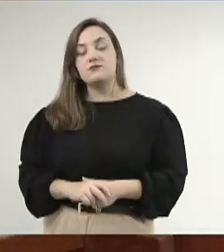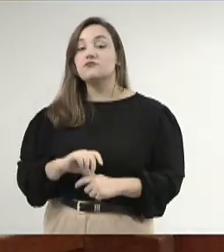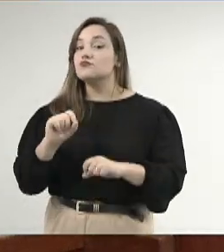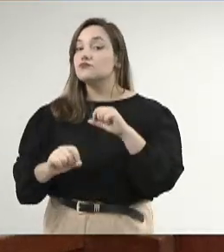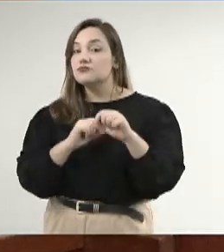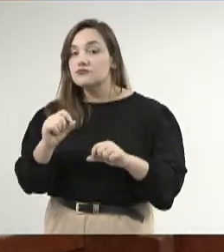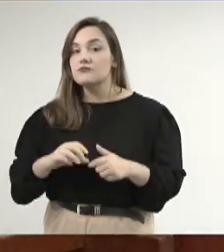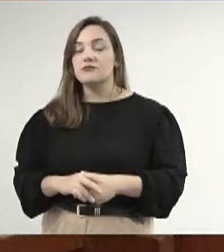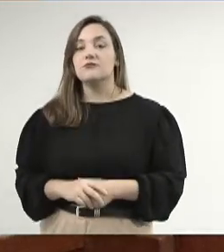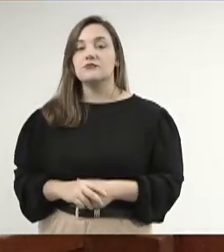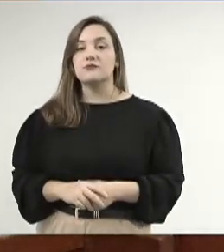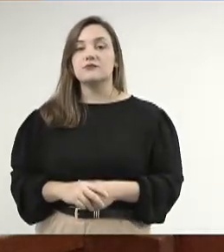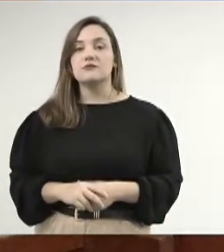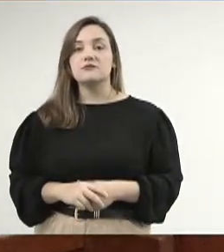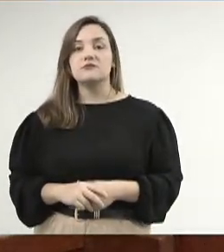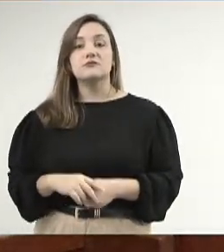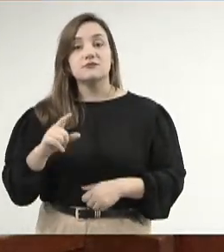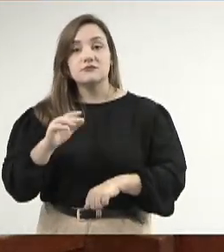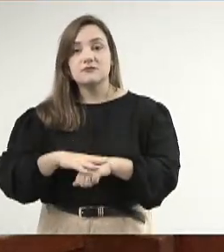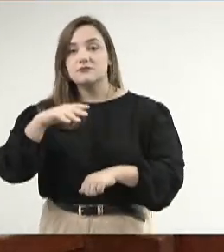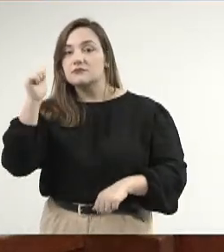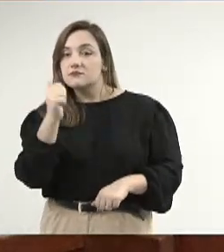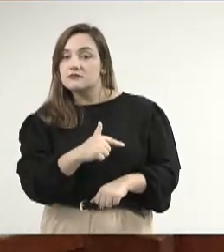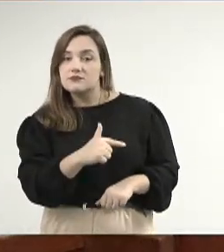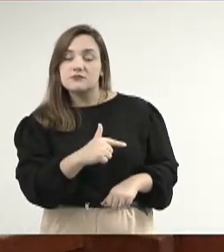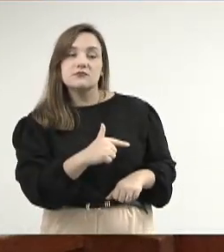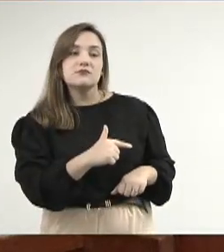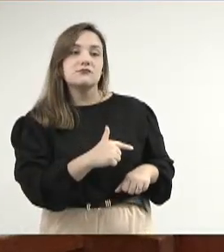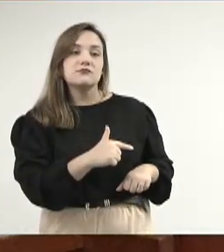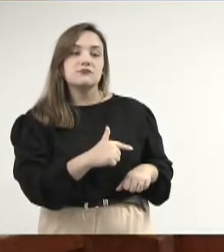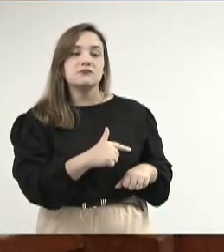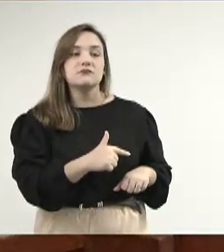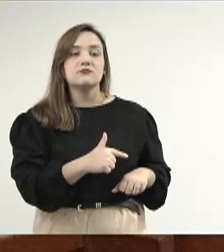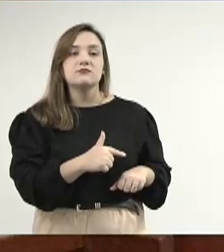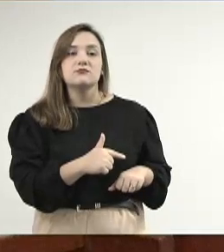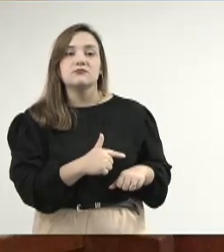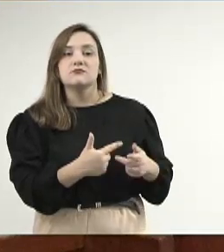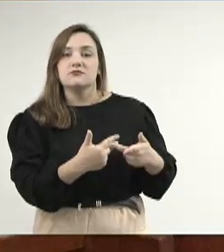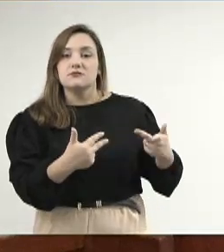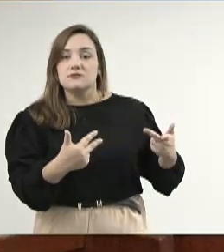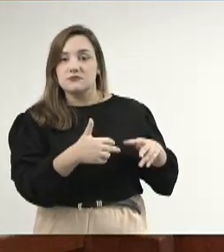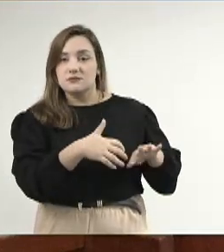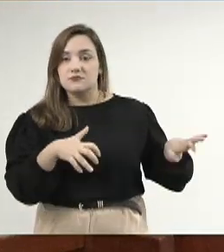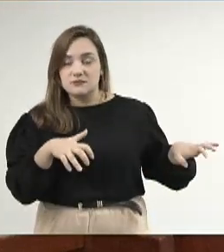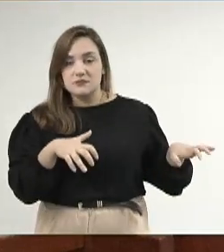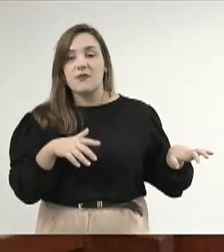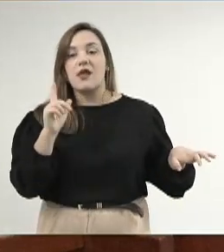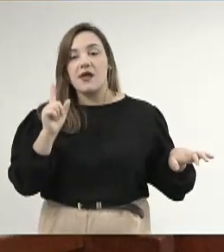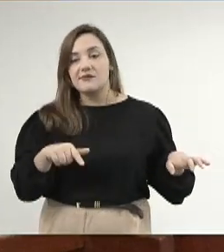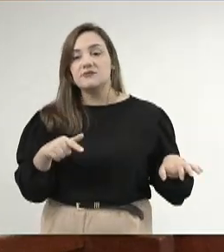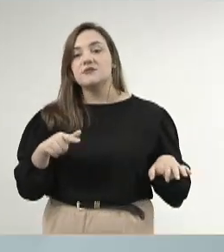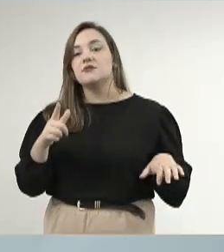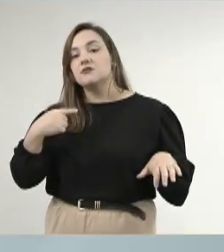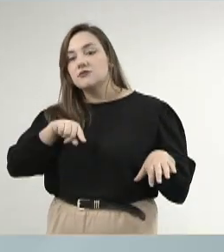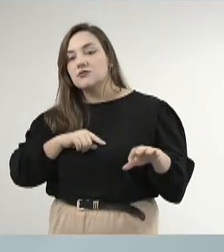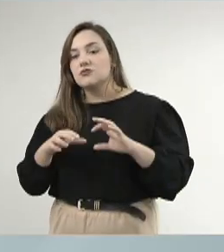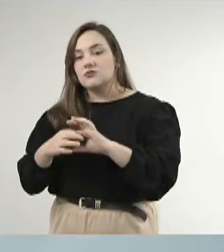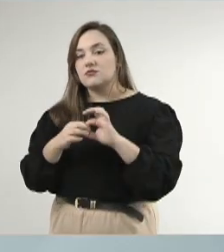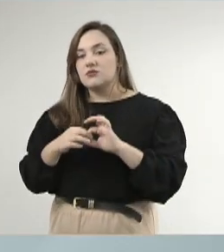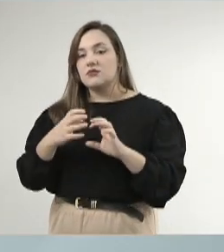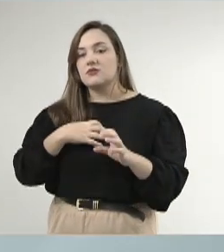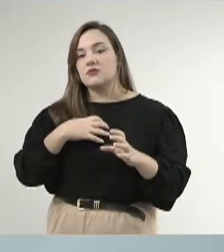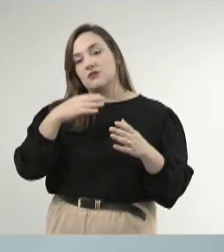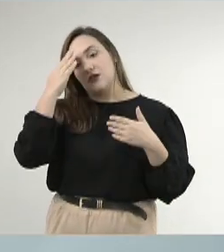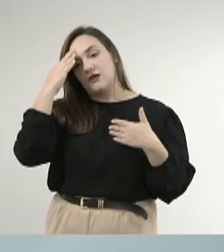que nos une aqui, nesse momento, é muito maior do que aquilo que nos separa. Portanto, é nesse momento que eu externo aqui a minha gratidão a